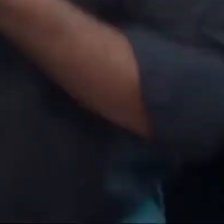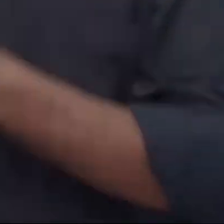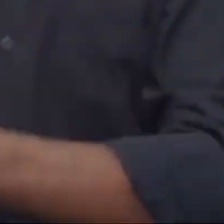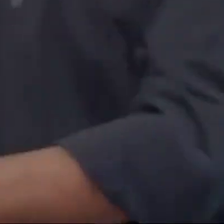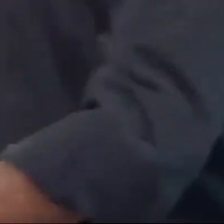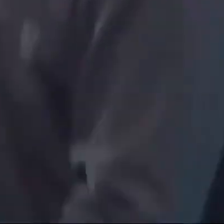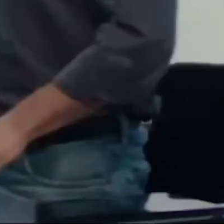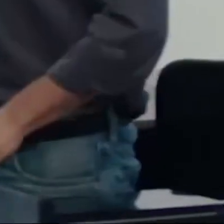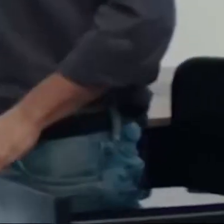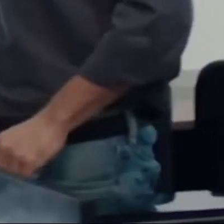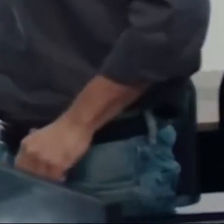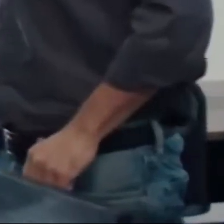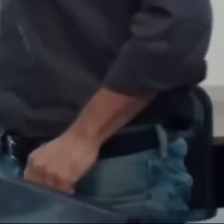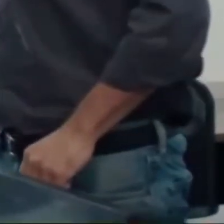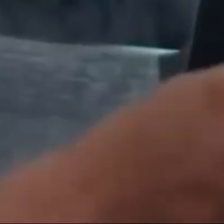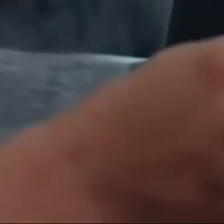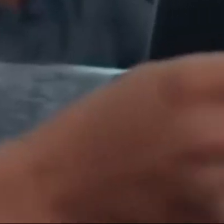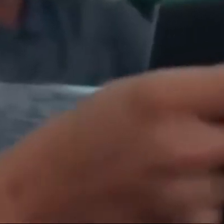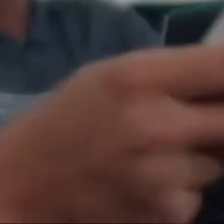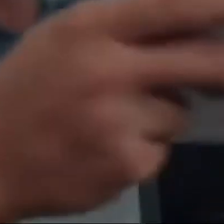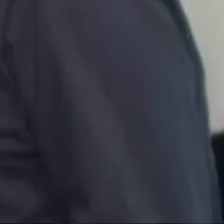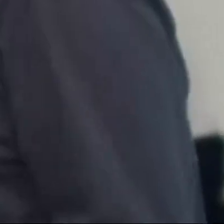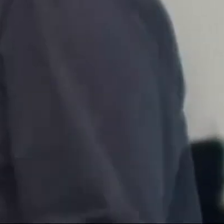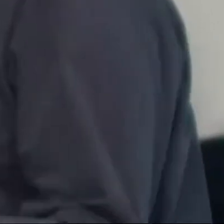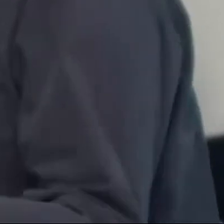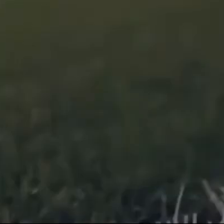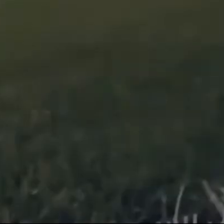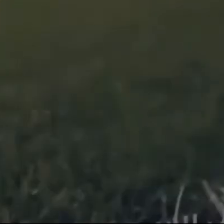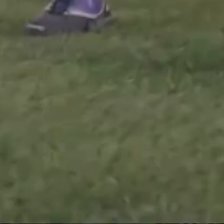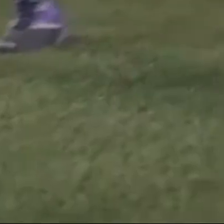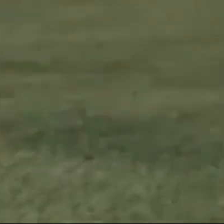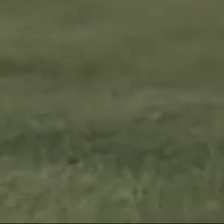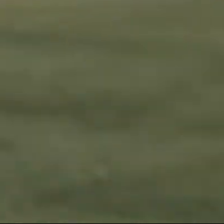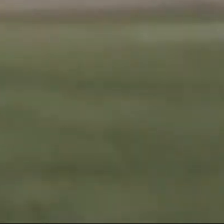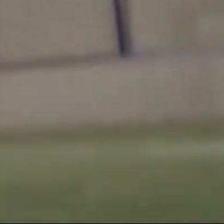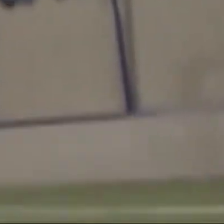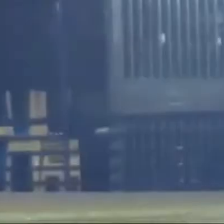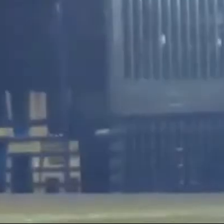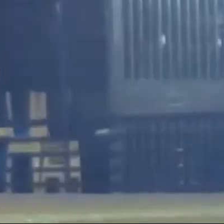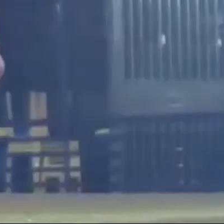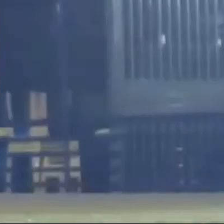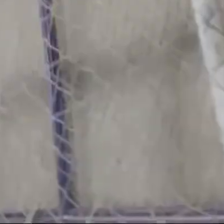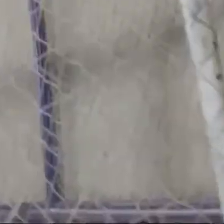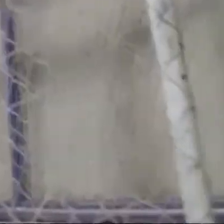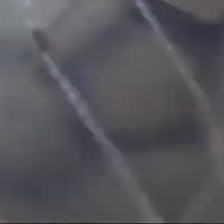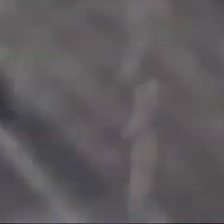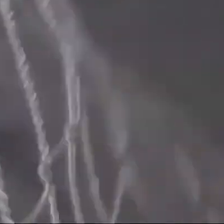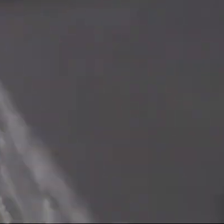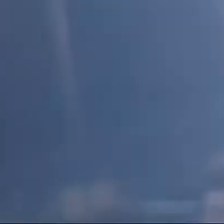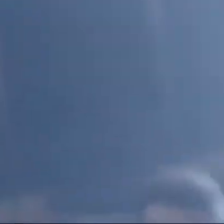Aí galera Não esquece Futebol Hoje Luiz vai ser Contaminado Pelo coronavírus